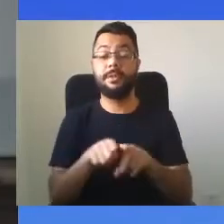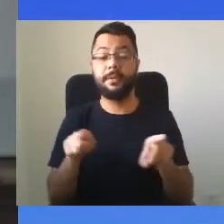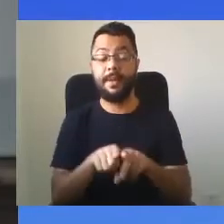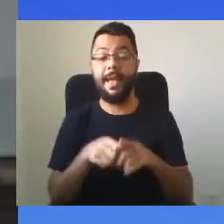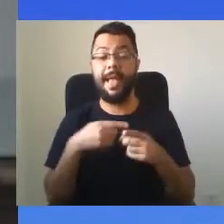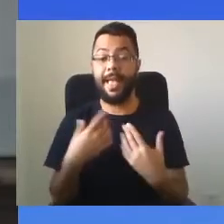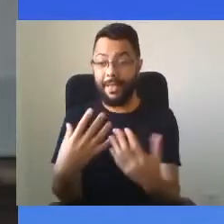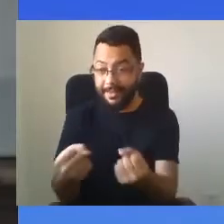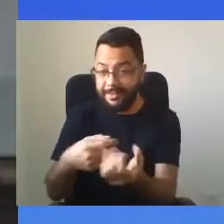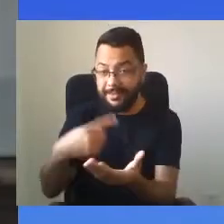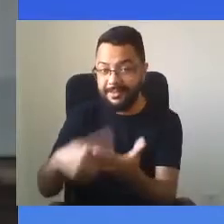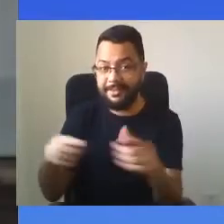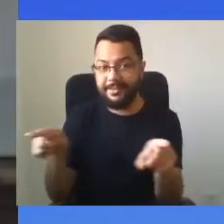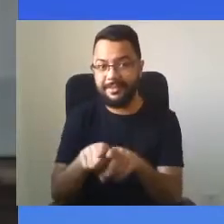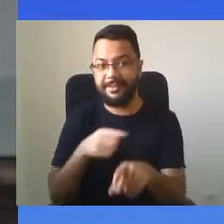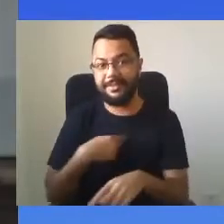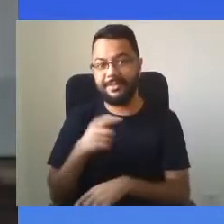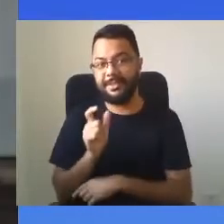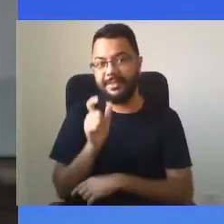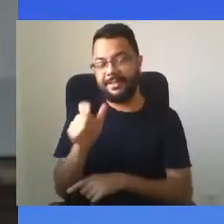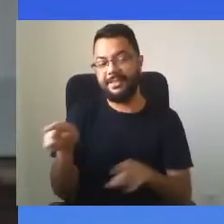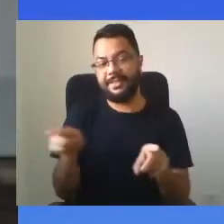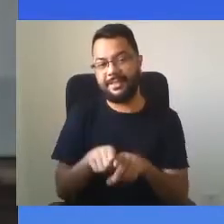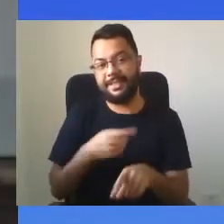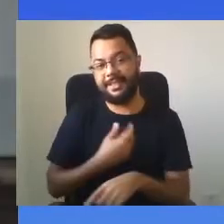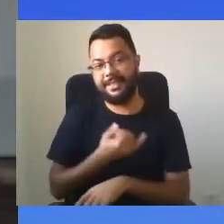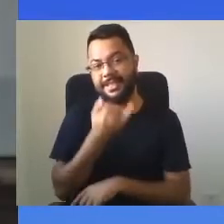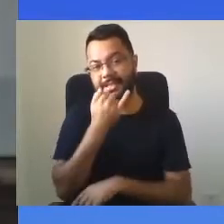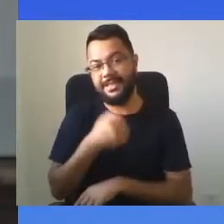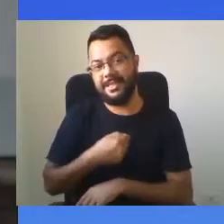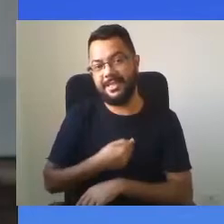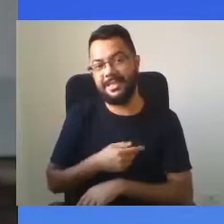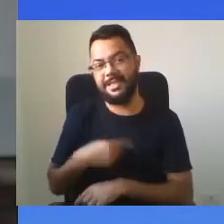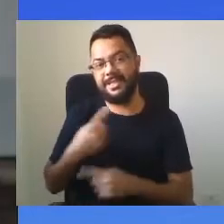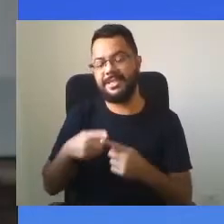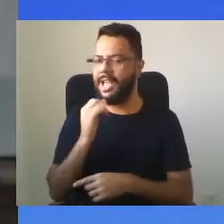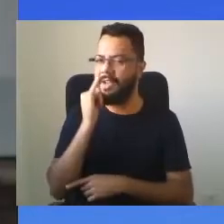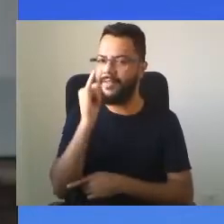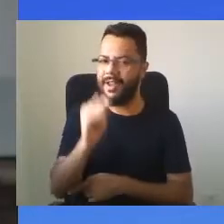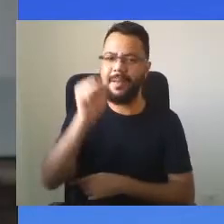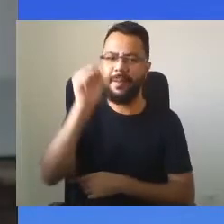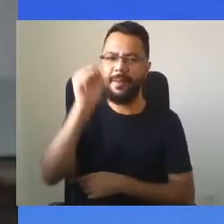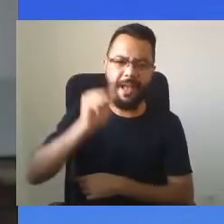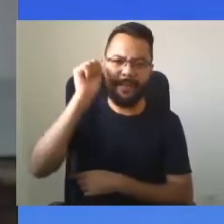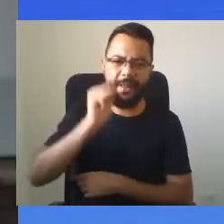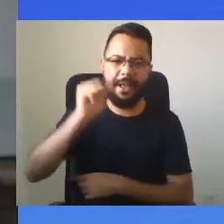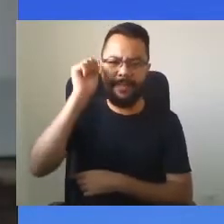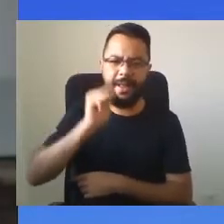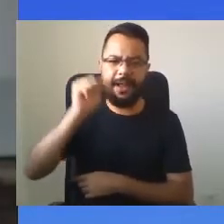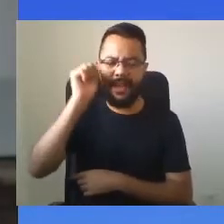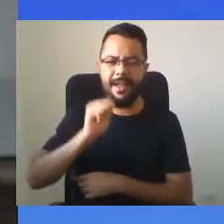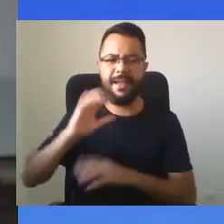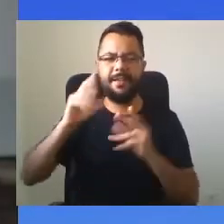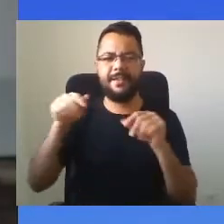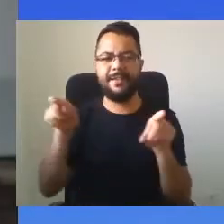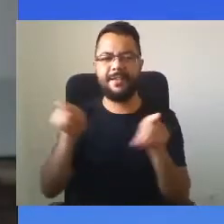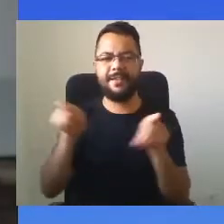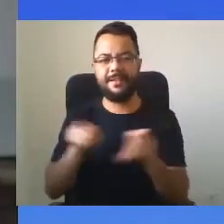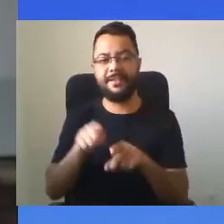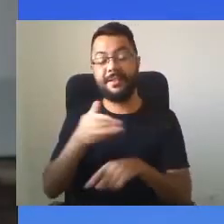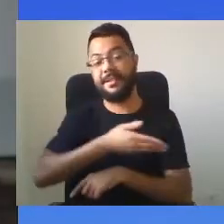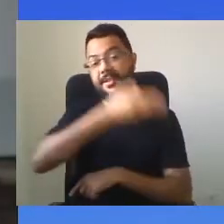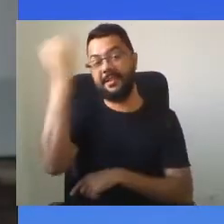cometi um gafe que não cumprimentei. Falei tanto das mulheres, falei tanto de todo mundo, esqueci de